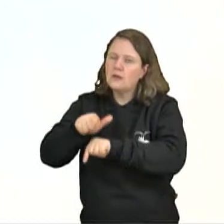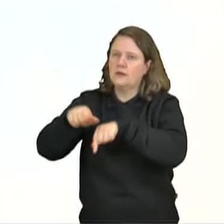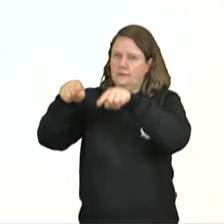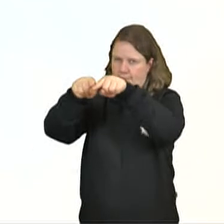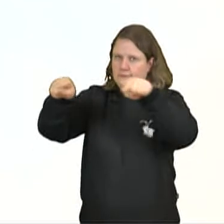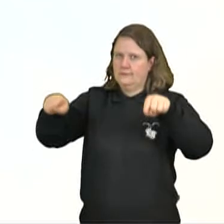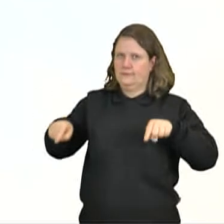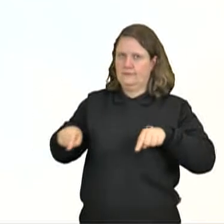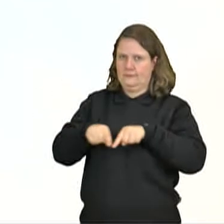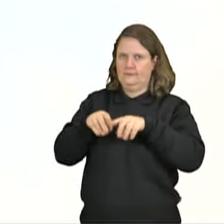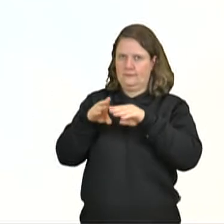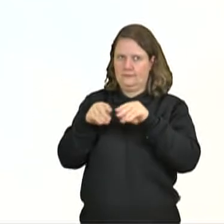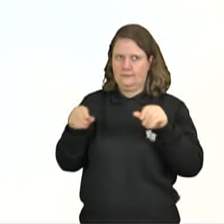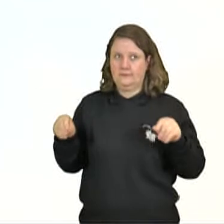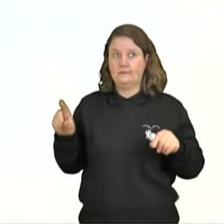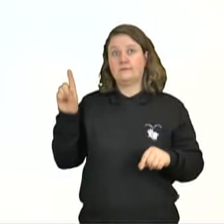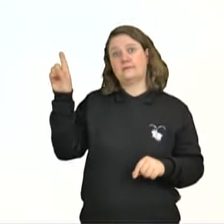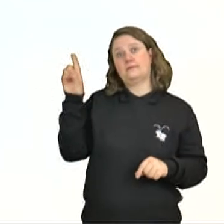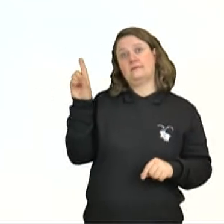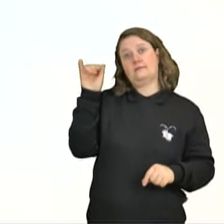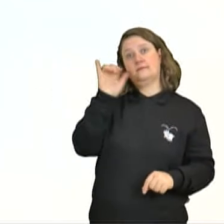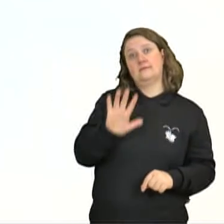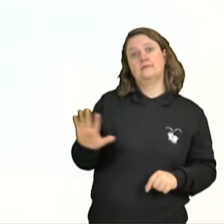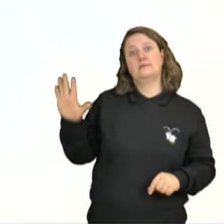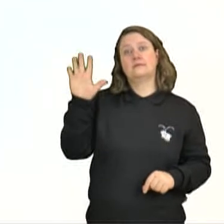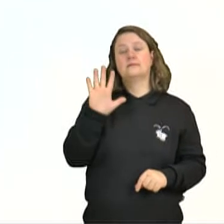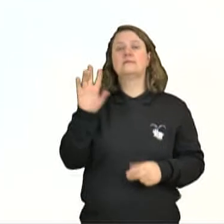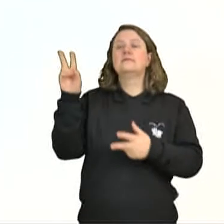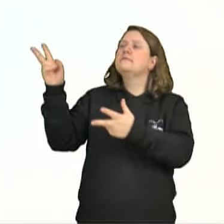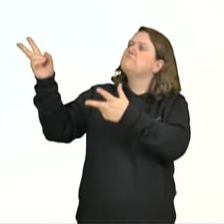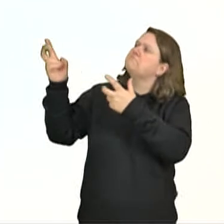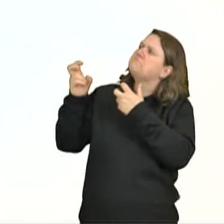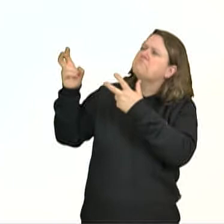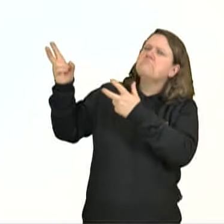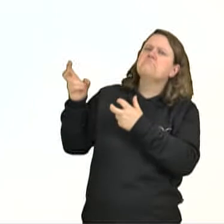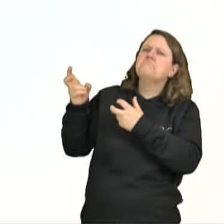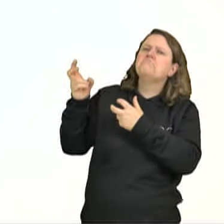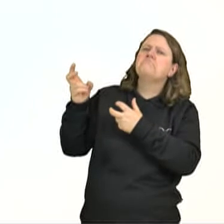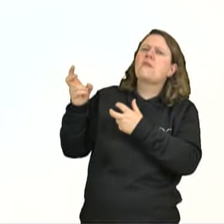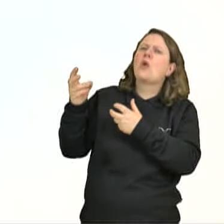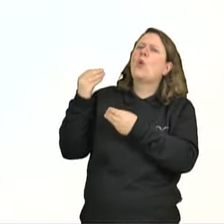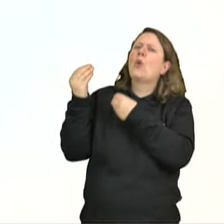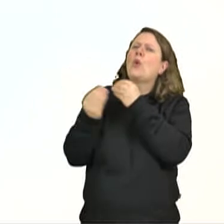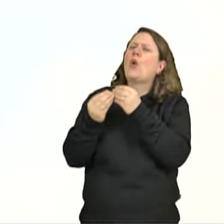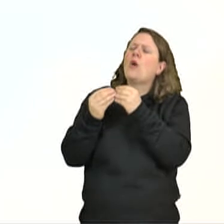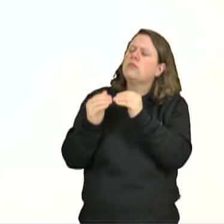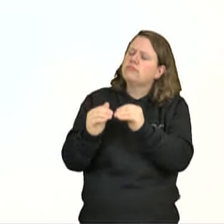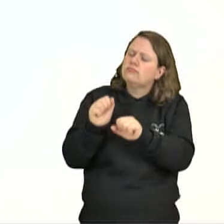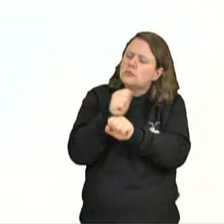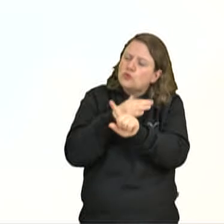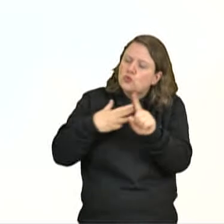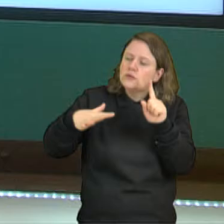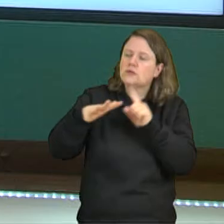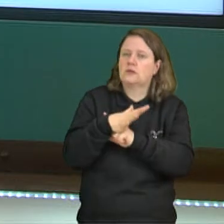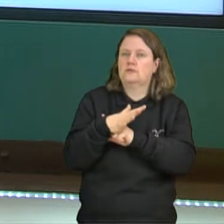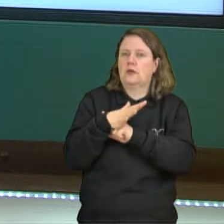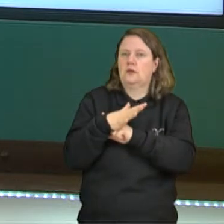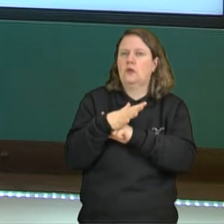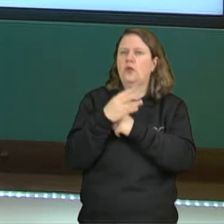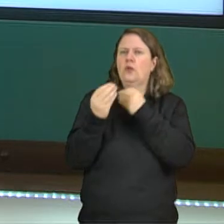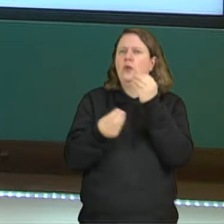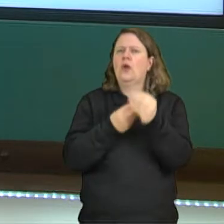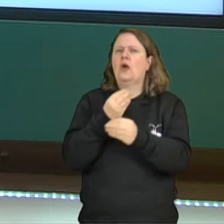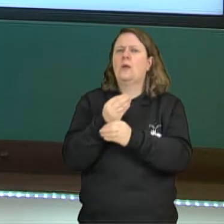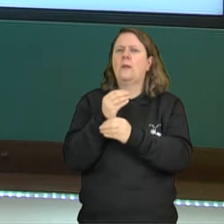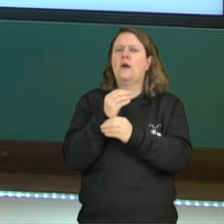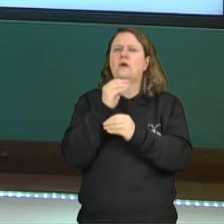Aqui a gente tem uma iluminura, e a gente vai percebendo as camadas sociais. A iluminura é a arte de iluminar,